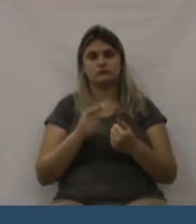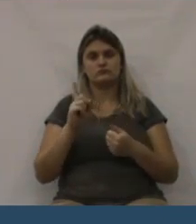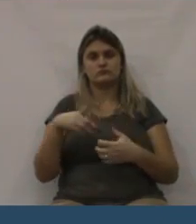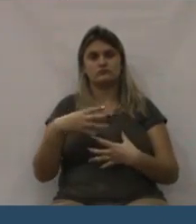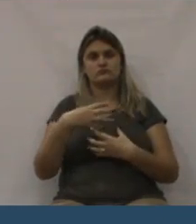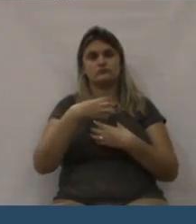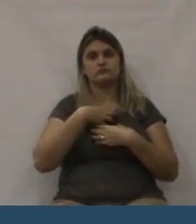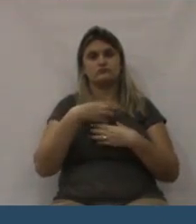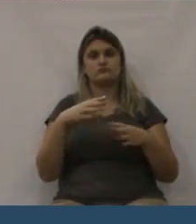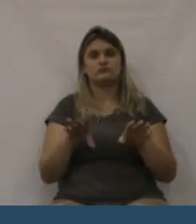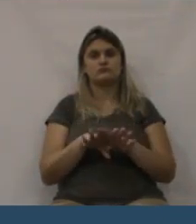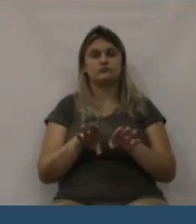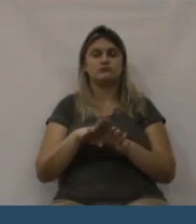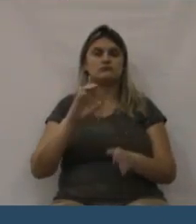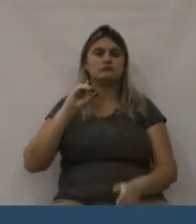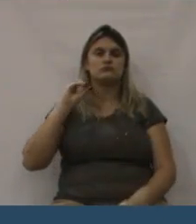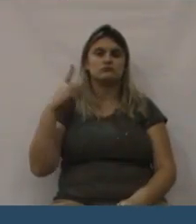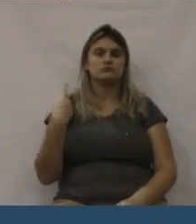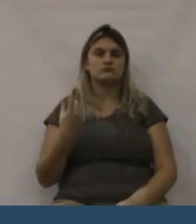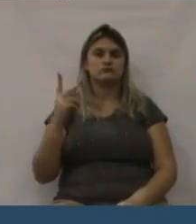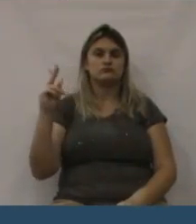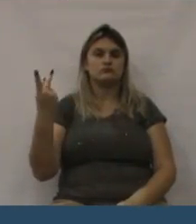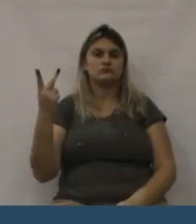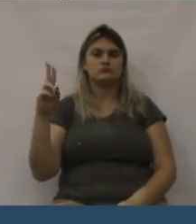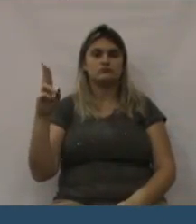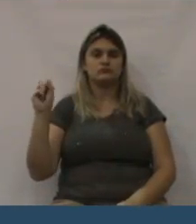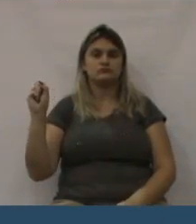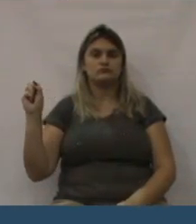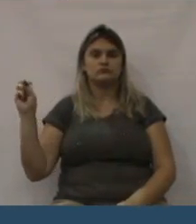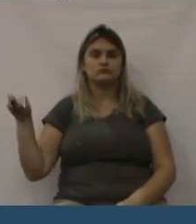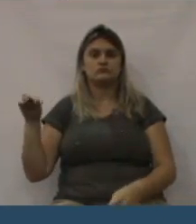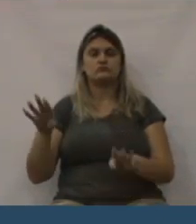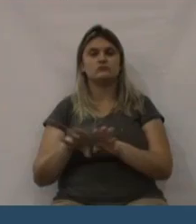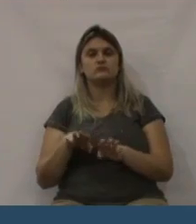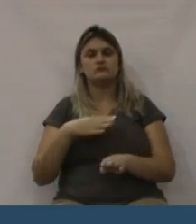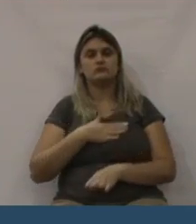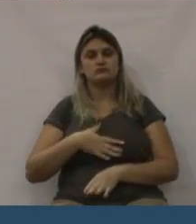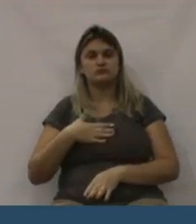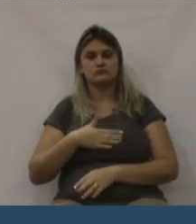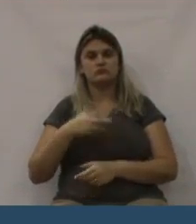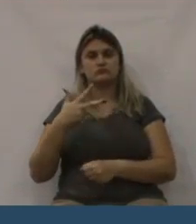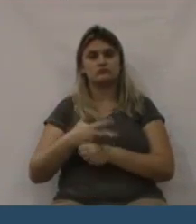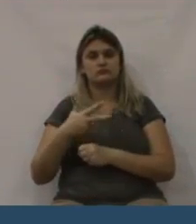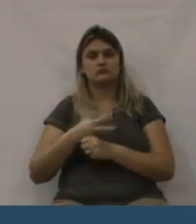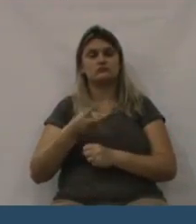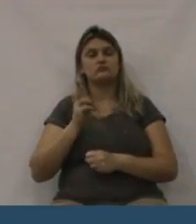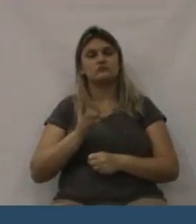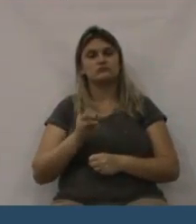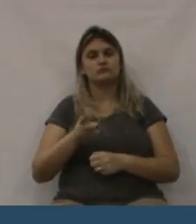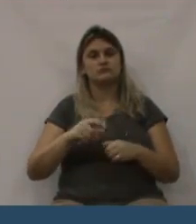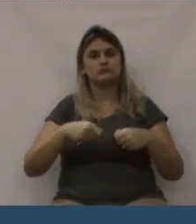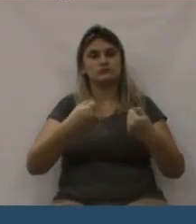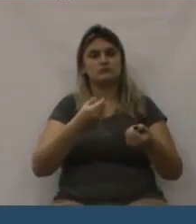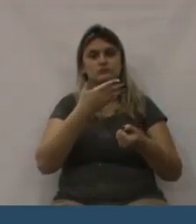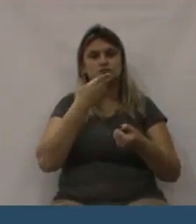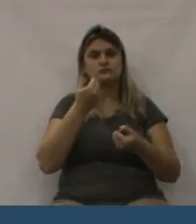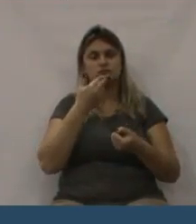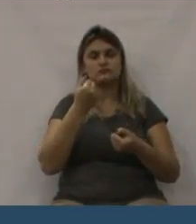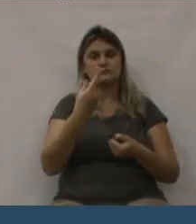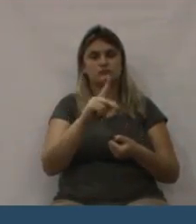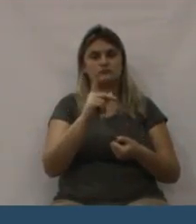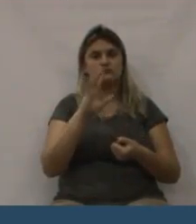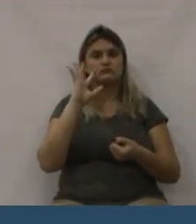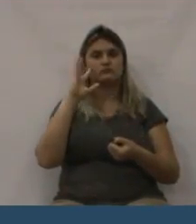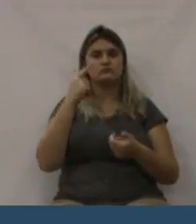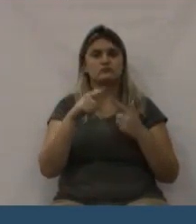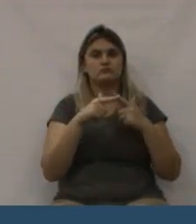acompanha há 15 anos a terceira idade, agora eu estou lá como voluntário, todo mundo sabe da ligação que